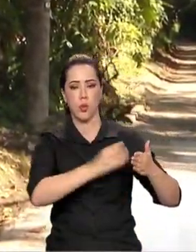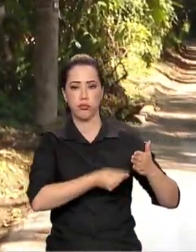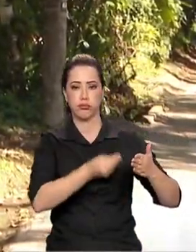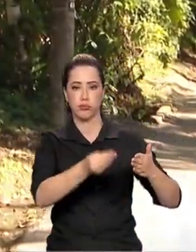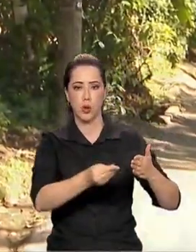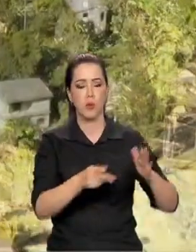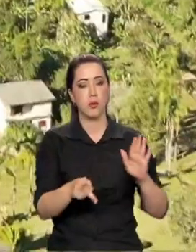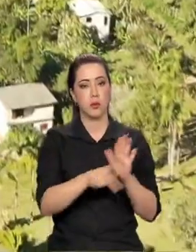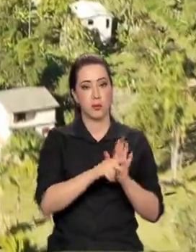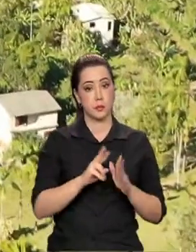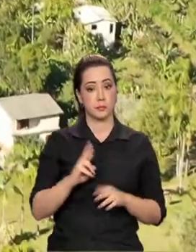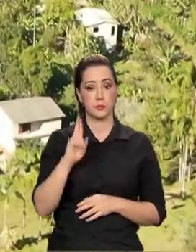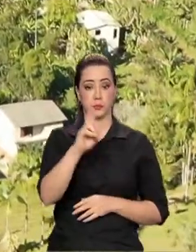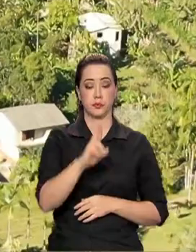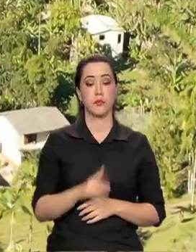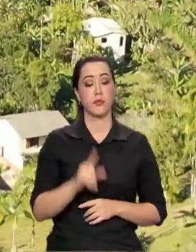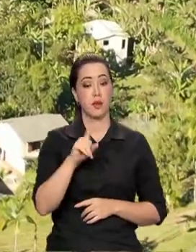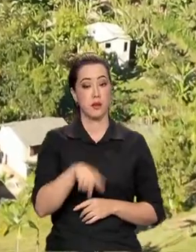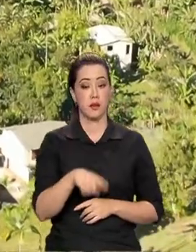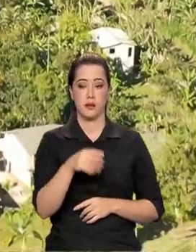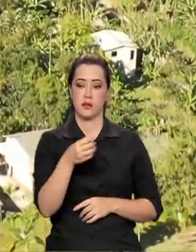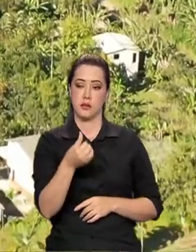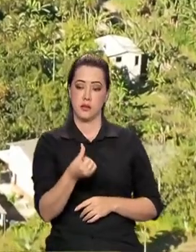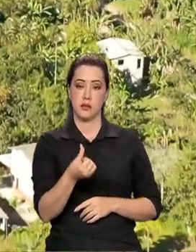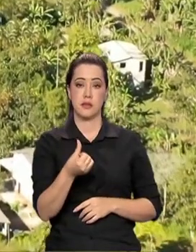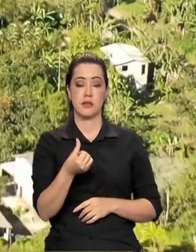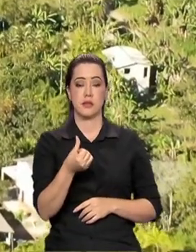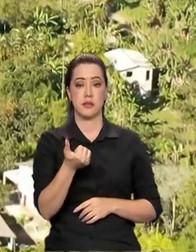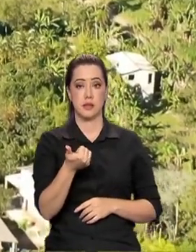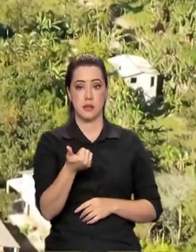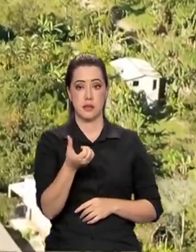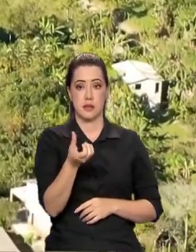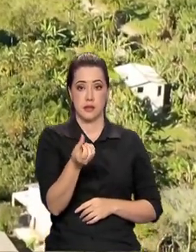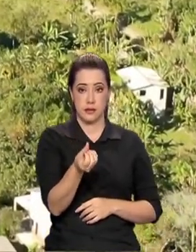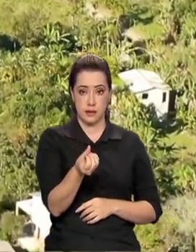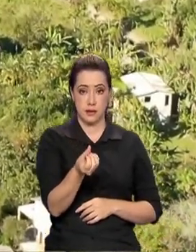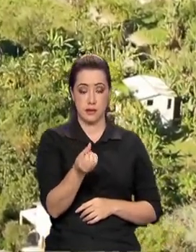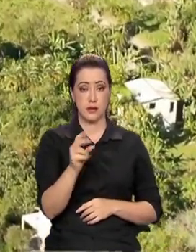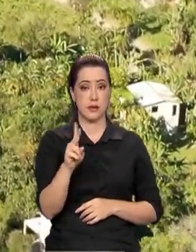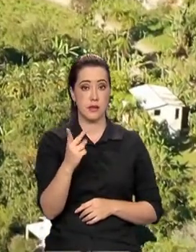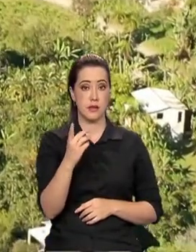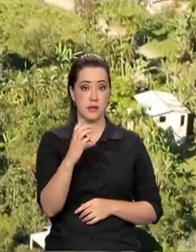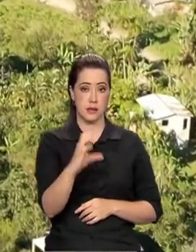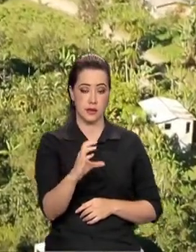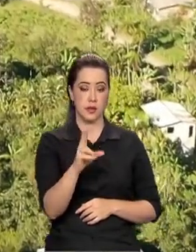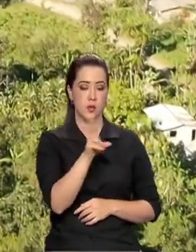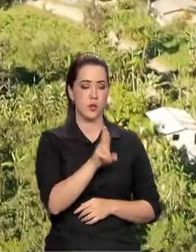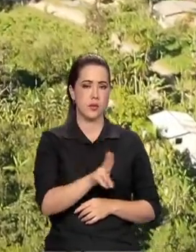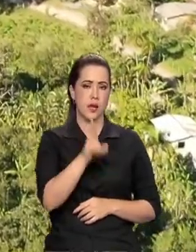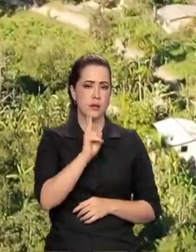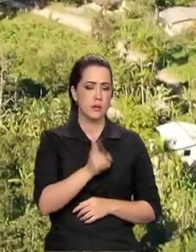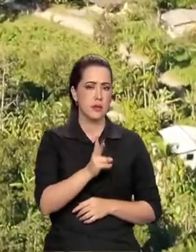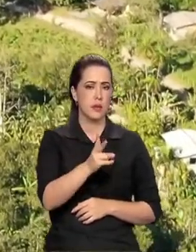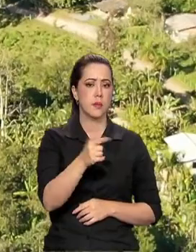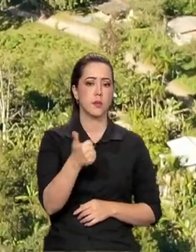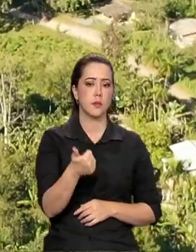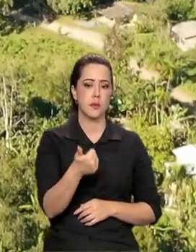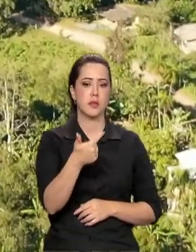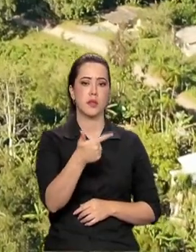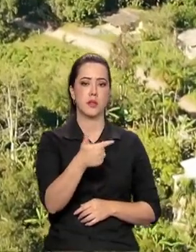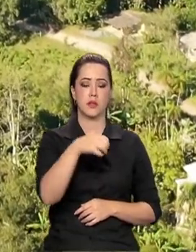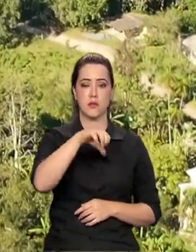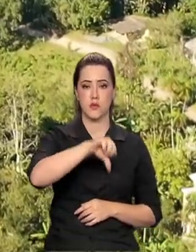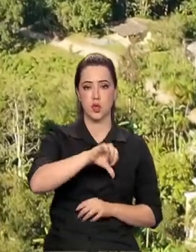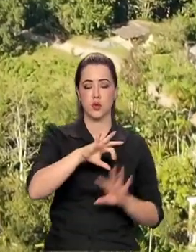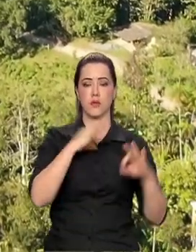definitiva. São 616 hectares de terras habitadas historicamente por 129 famílias